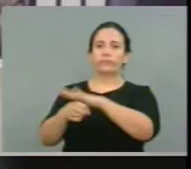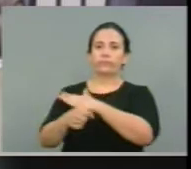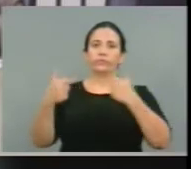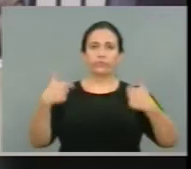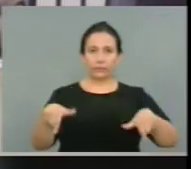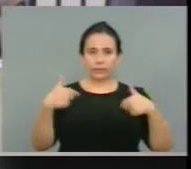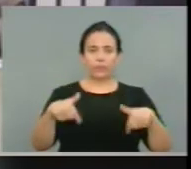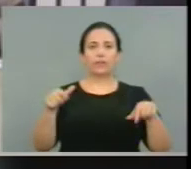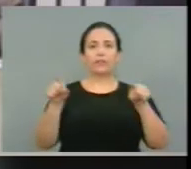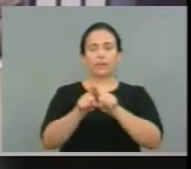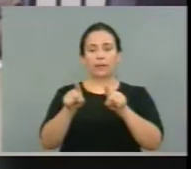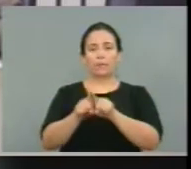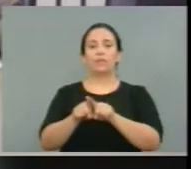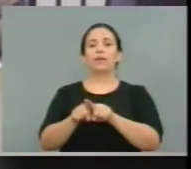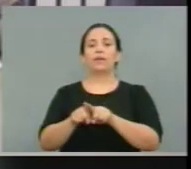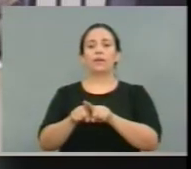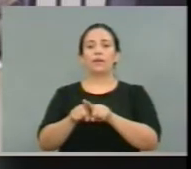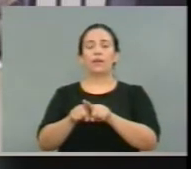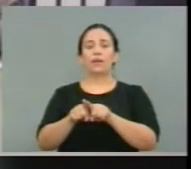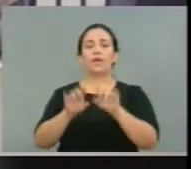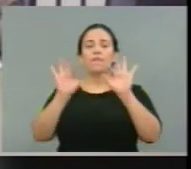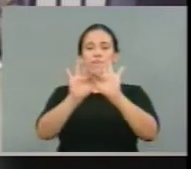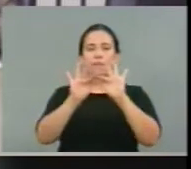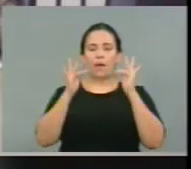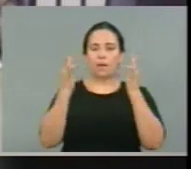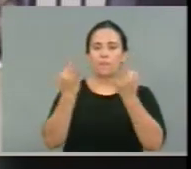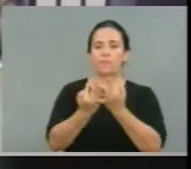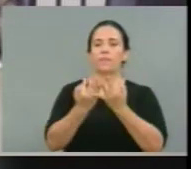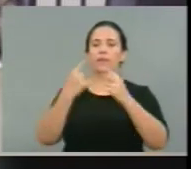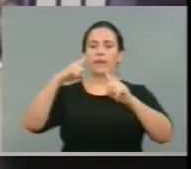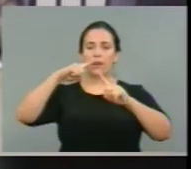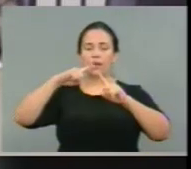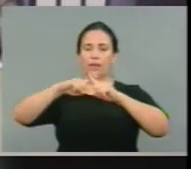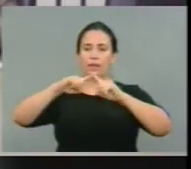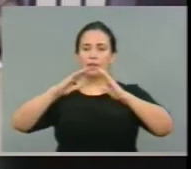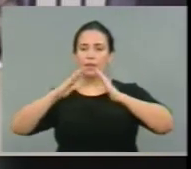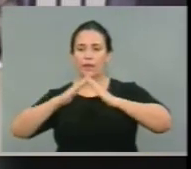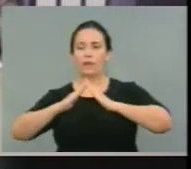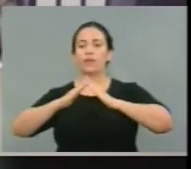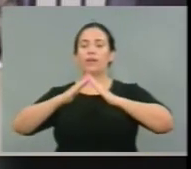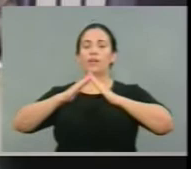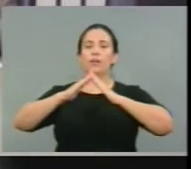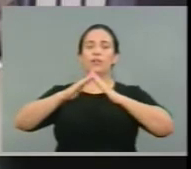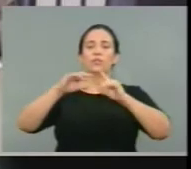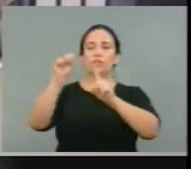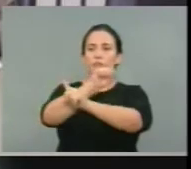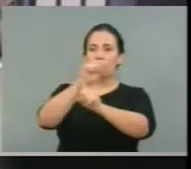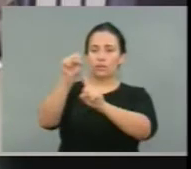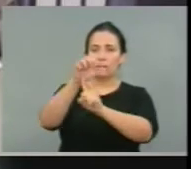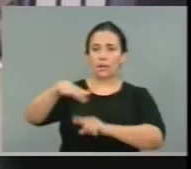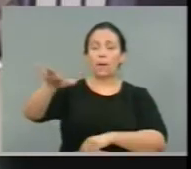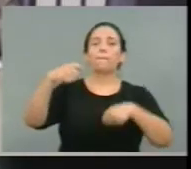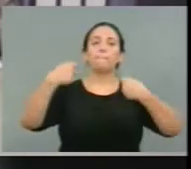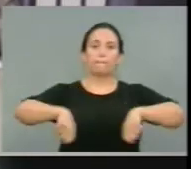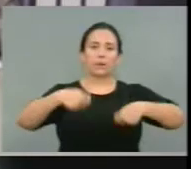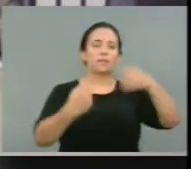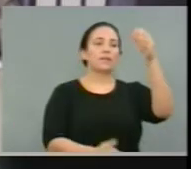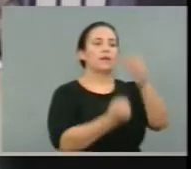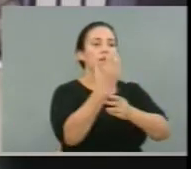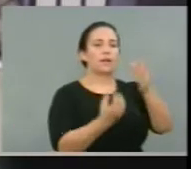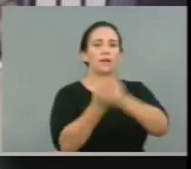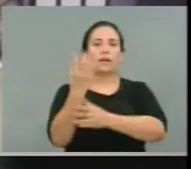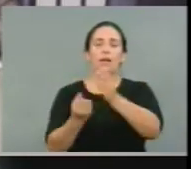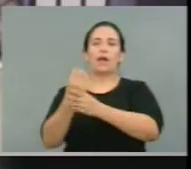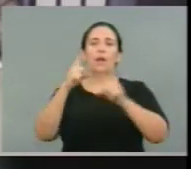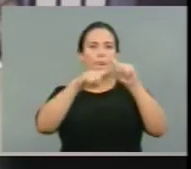se controla com o papel com a família, com as igrejas, com a sociedade, com políticas públicas, porque